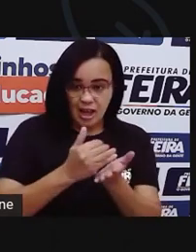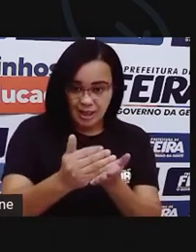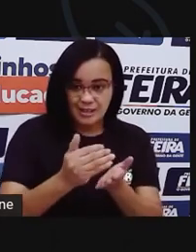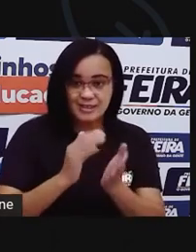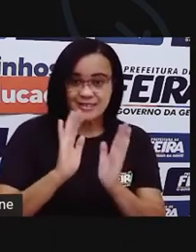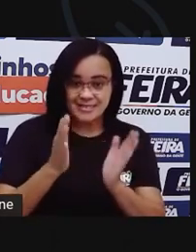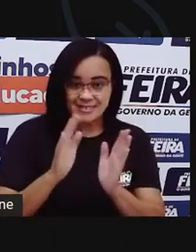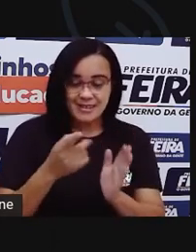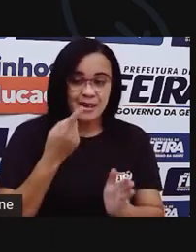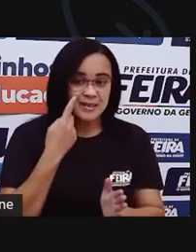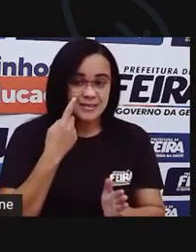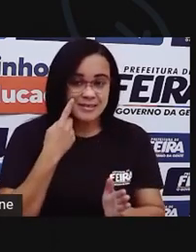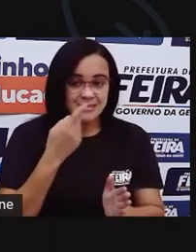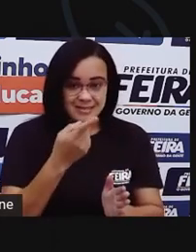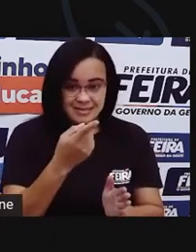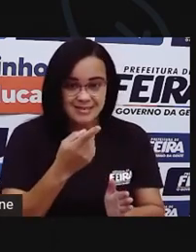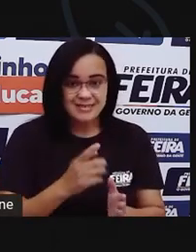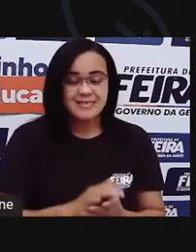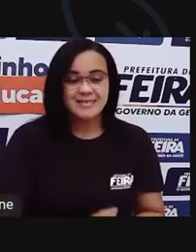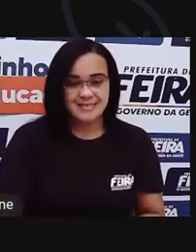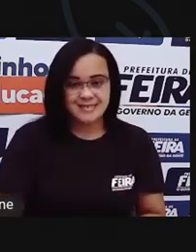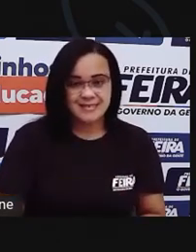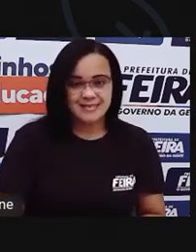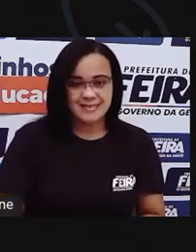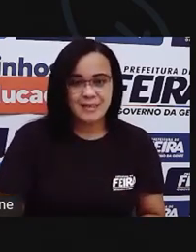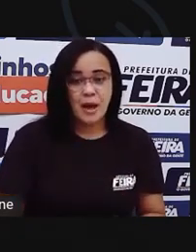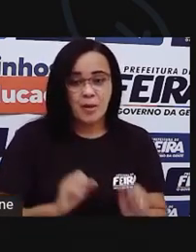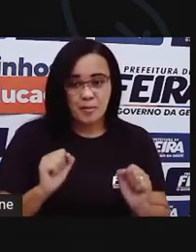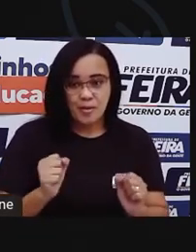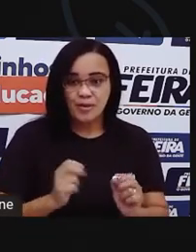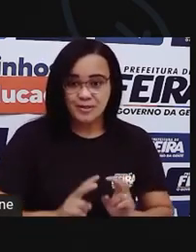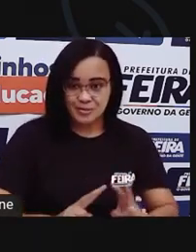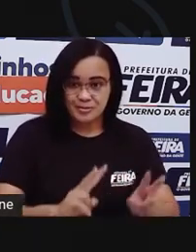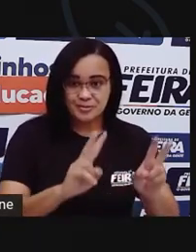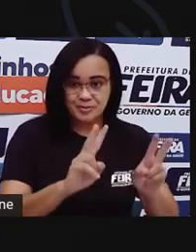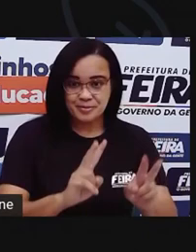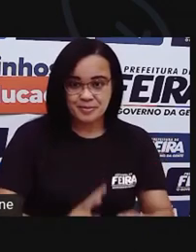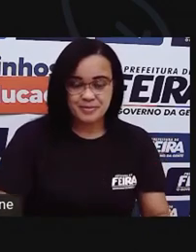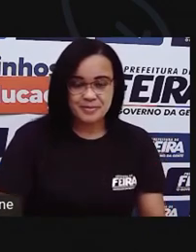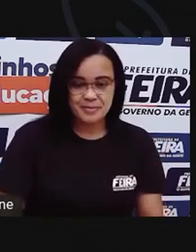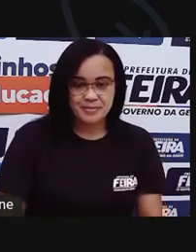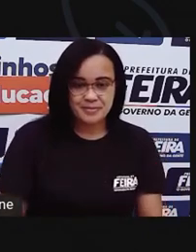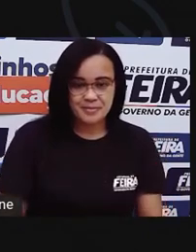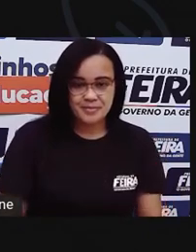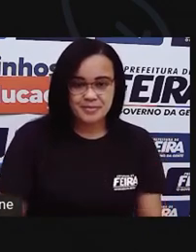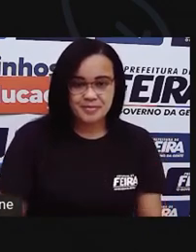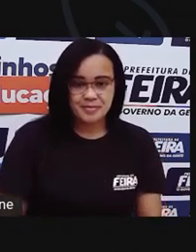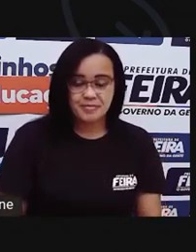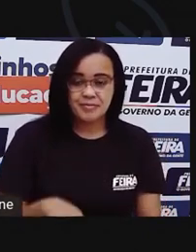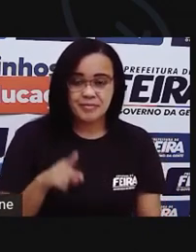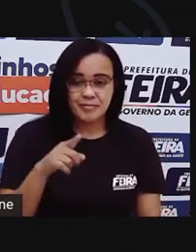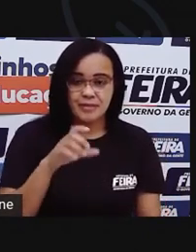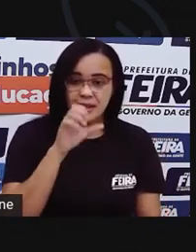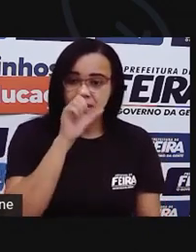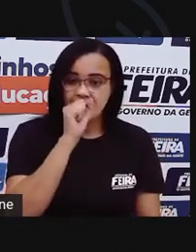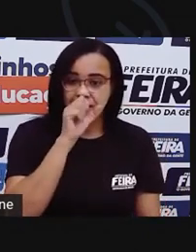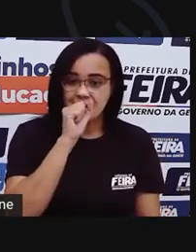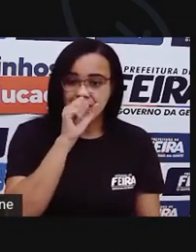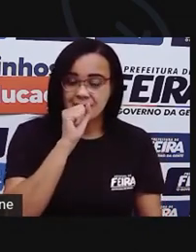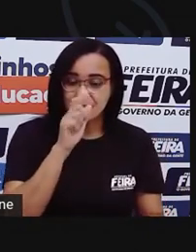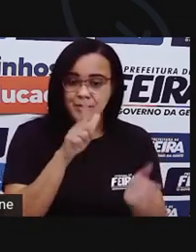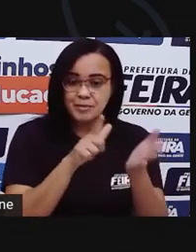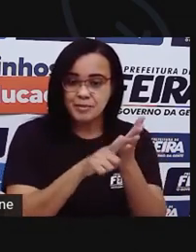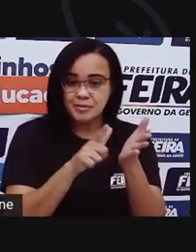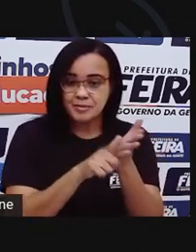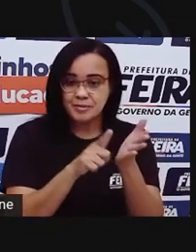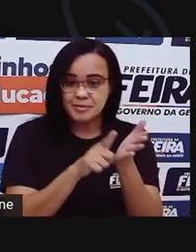aqui, ó. O corpo dela, né? Então, vou usar aqui, ó. Os papéis laranjas. Já estão cortadinhos. E vou